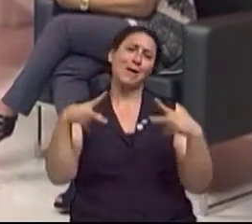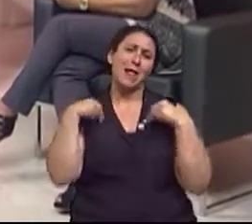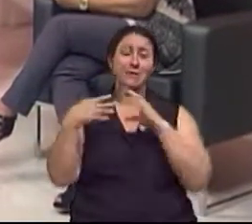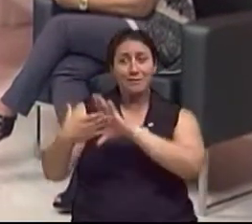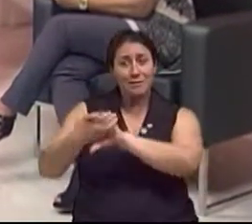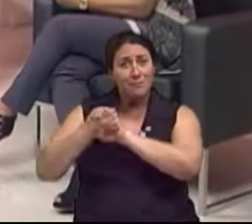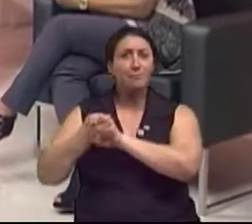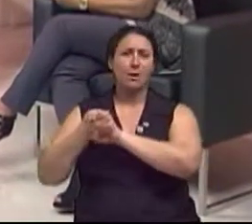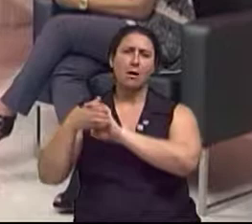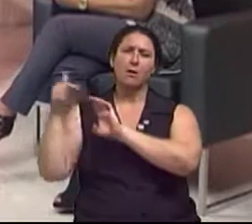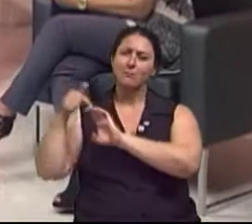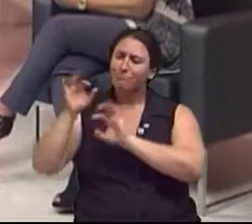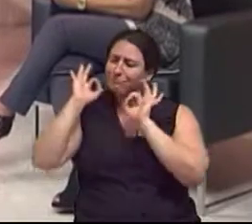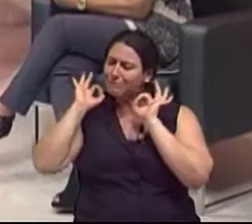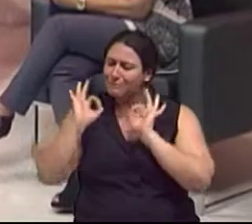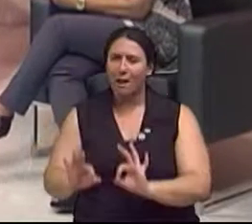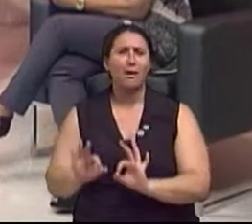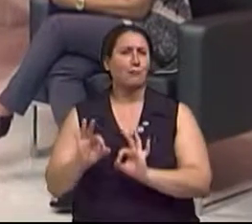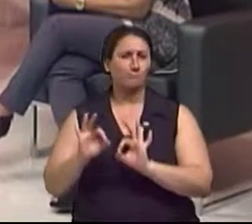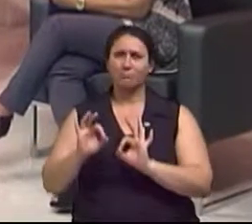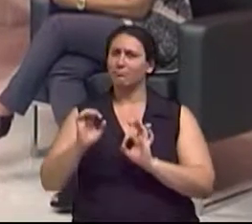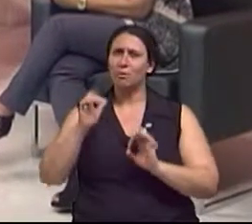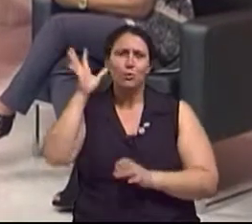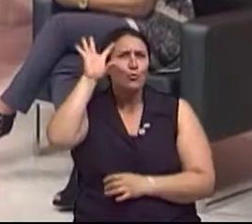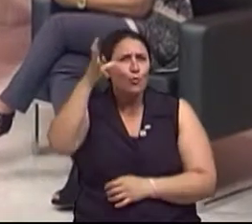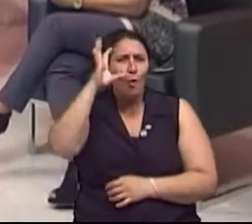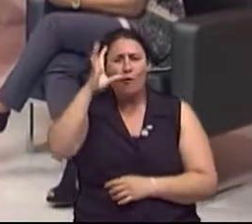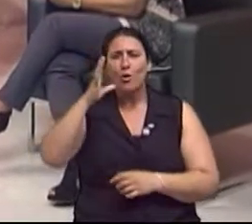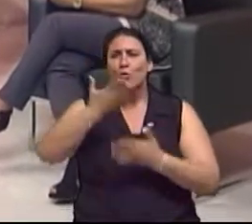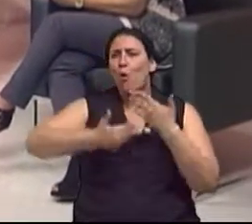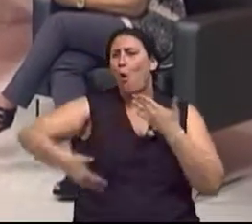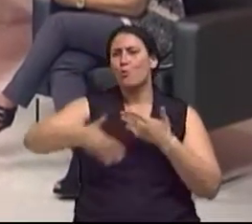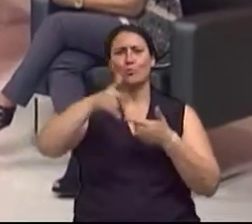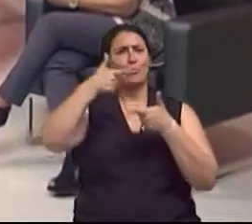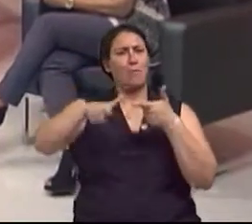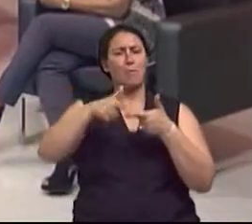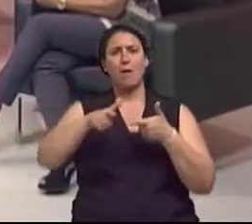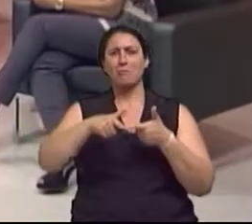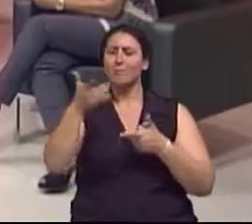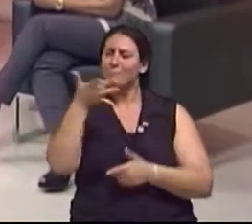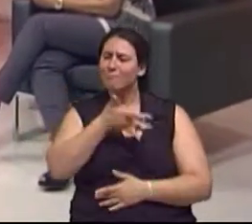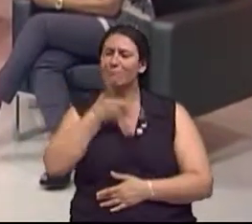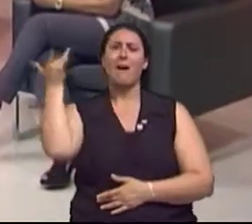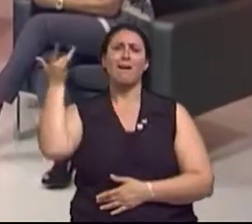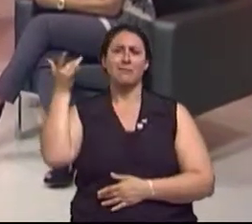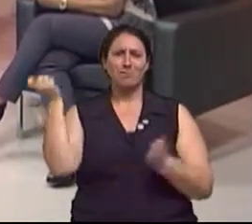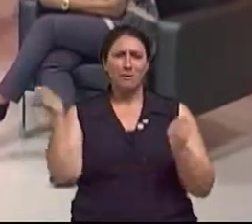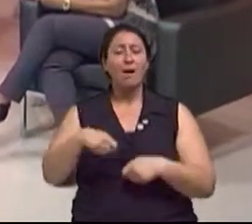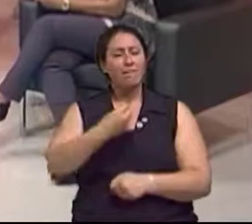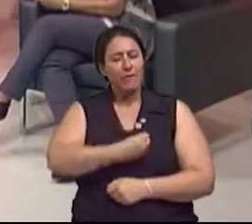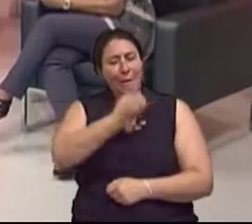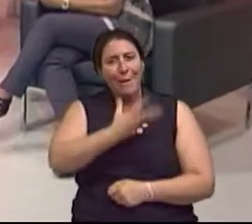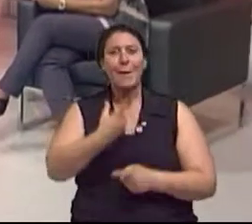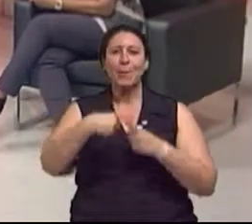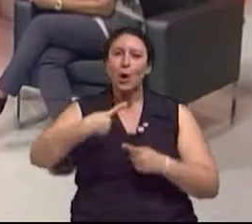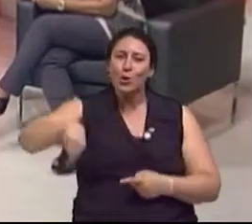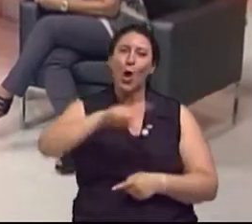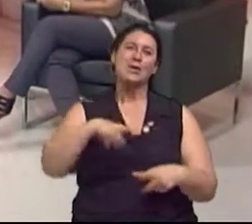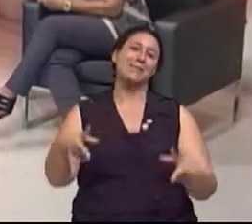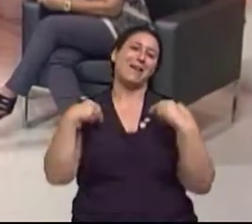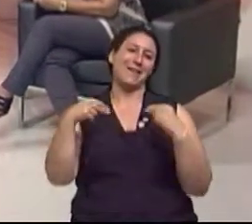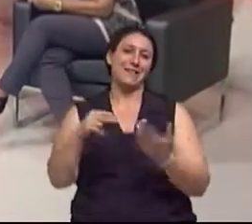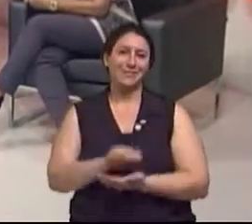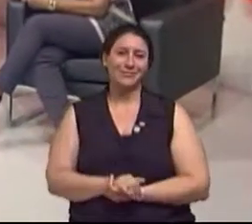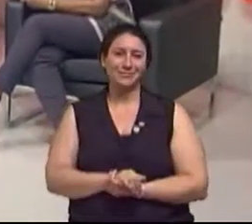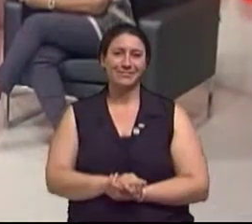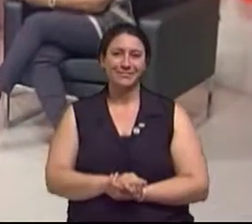E de mãos dadas, é claro que a solução dos problemas fica bem mais fácil. Viva bem porque a gente merece,